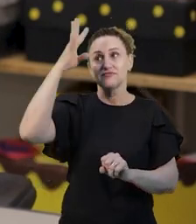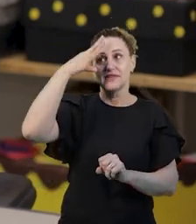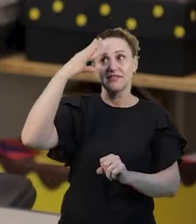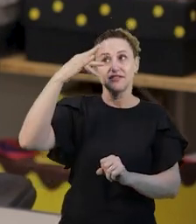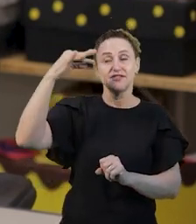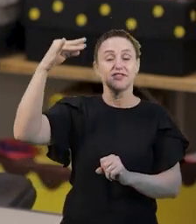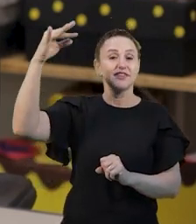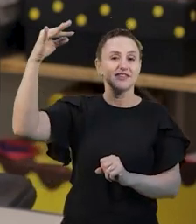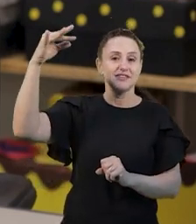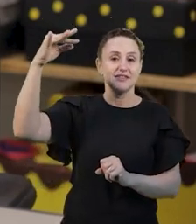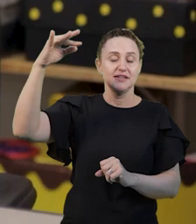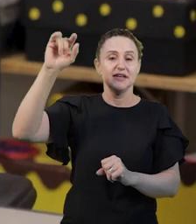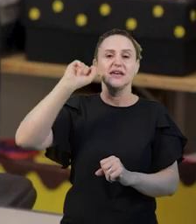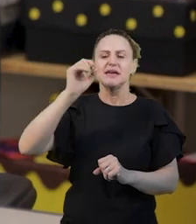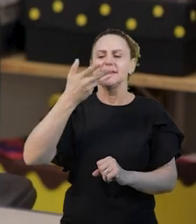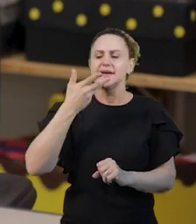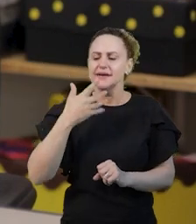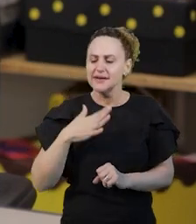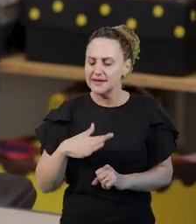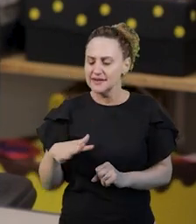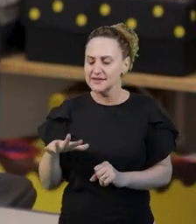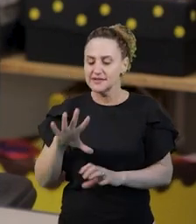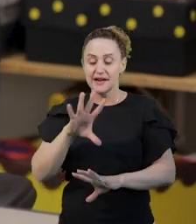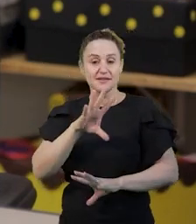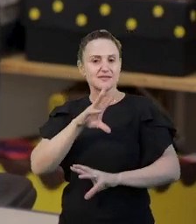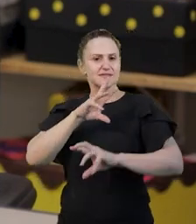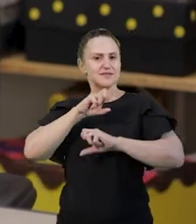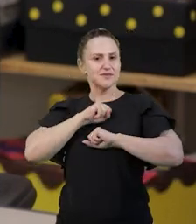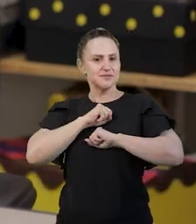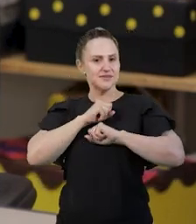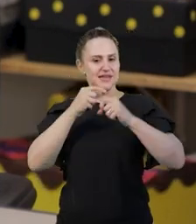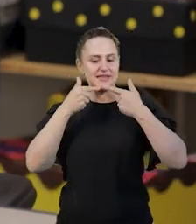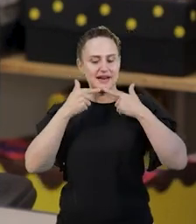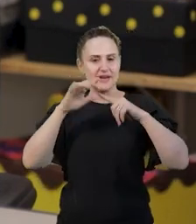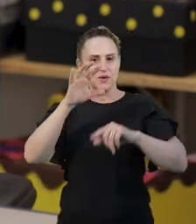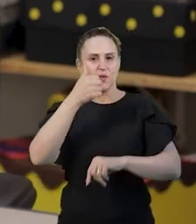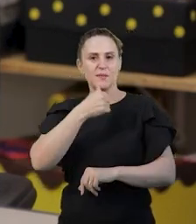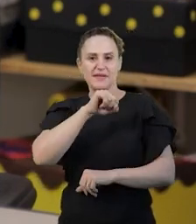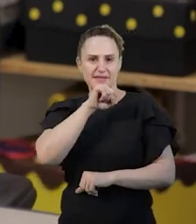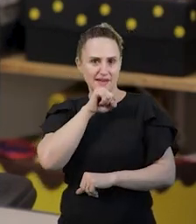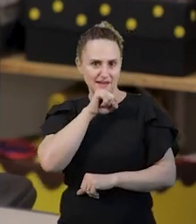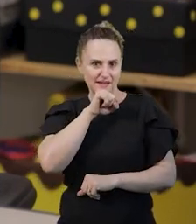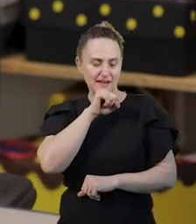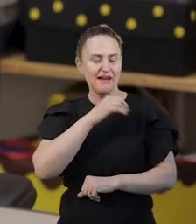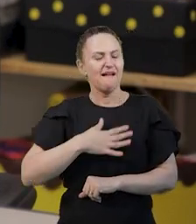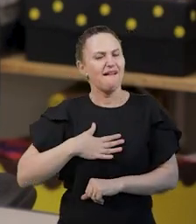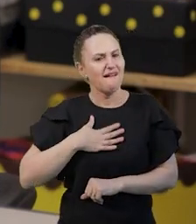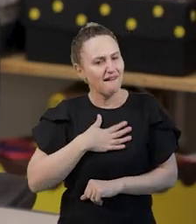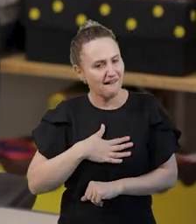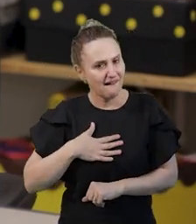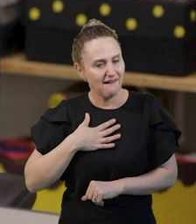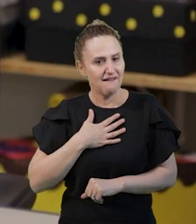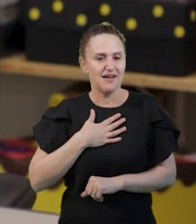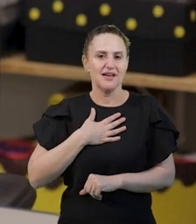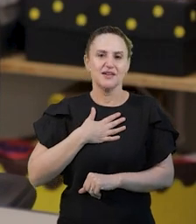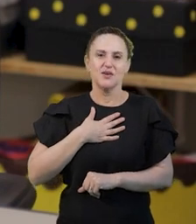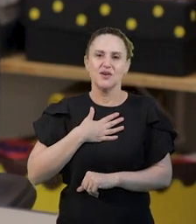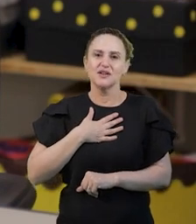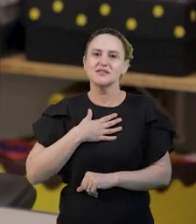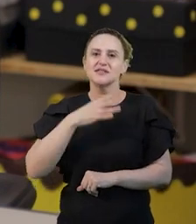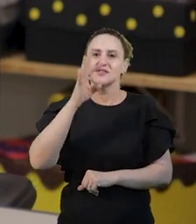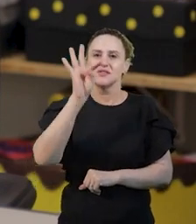E a criança, ao se apropriar da língua materna, gosta muito de atividades como trava